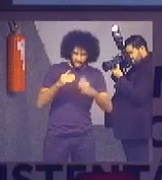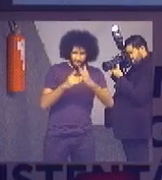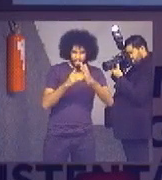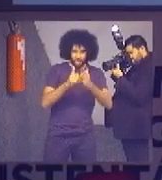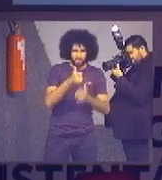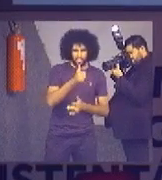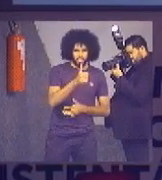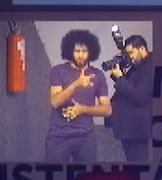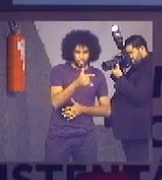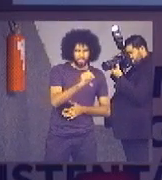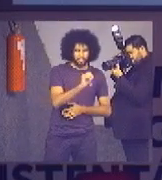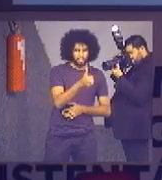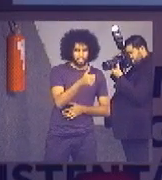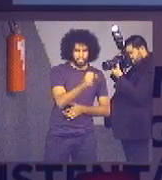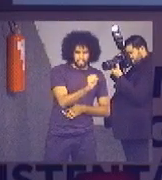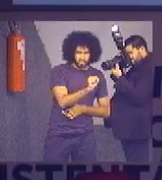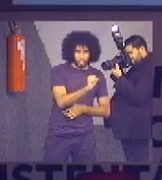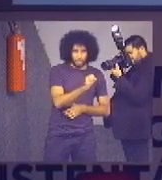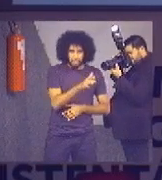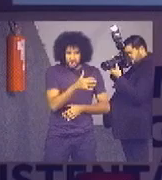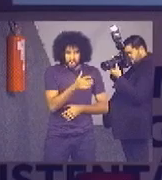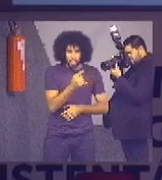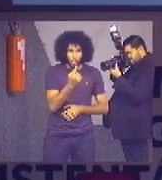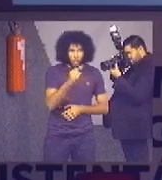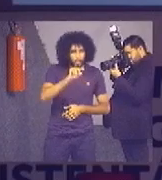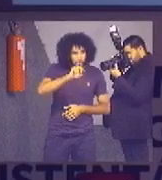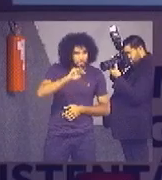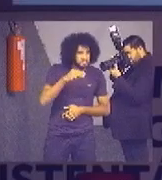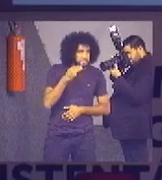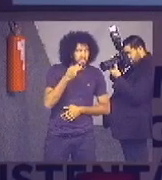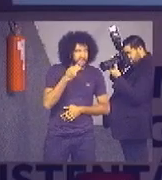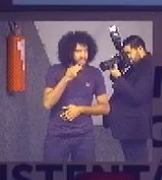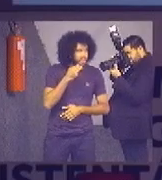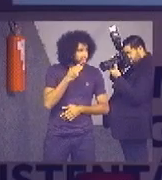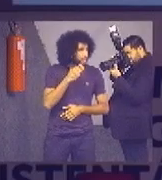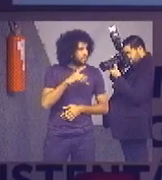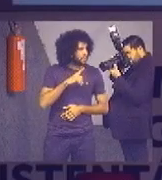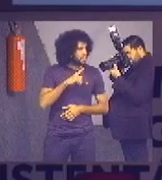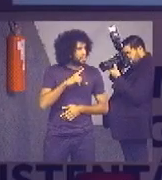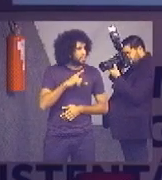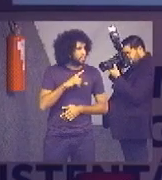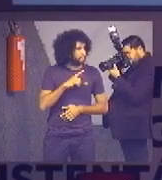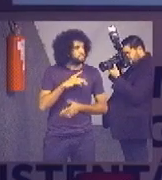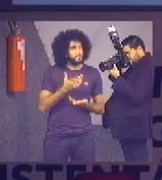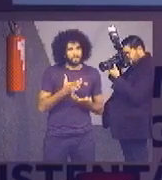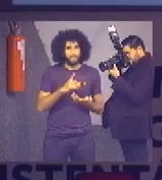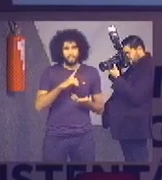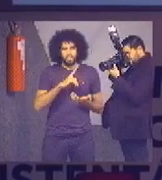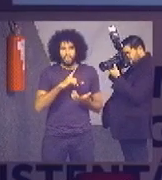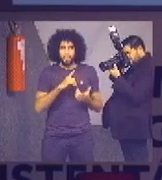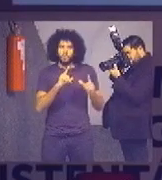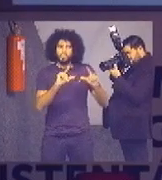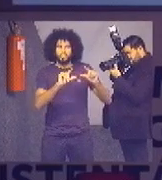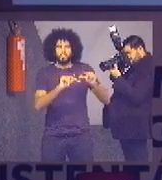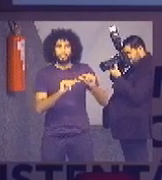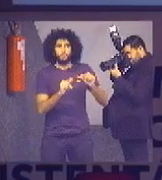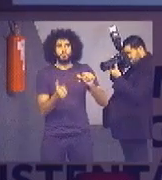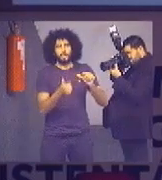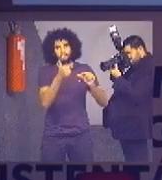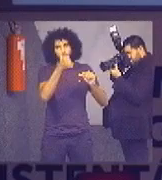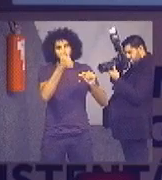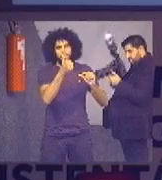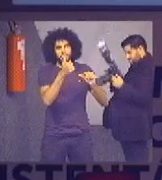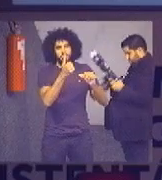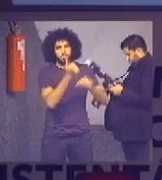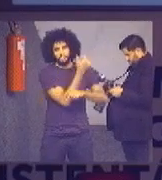quase um milhão de resmos a menos sendo consumidas. Então, uma economia importante para o meio ambiente. E a gente precisa